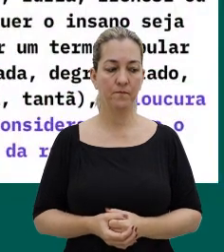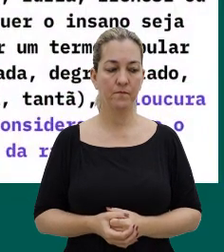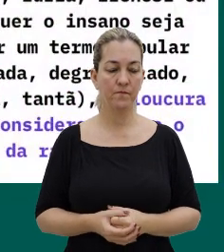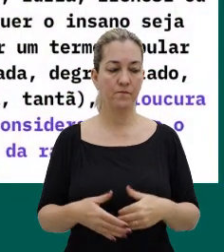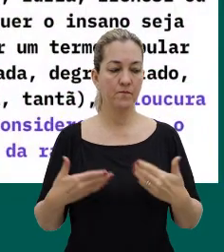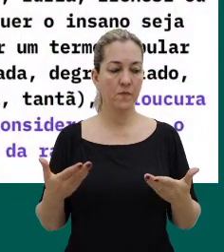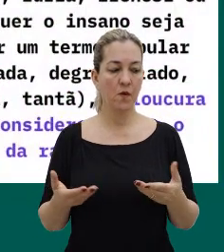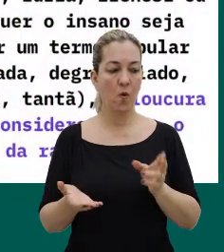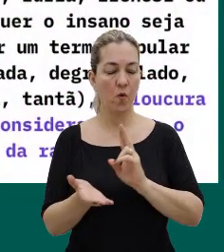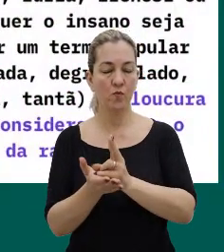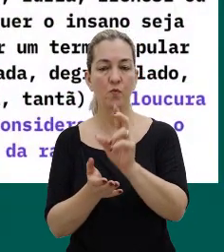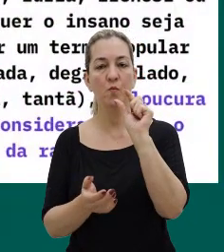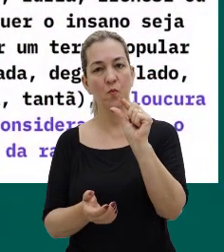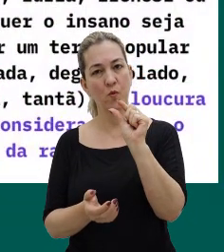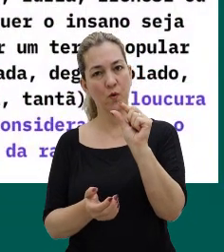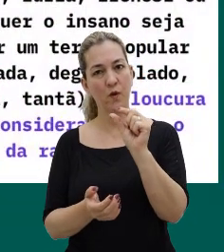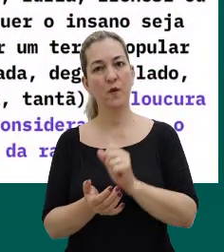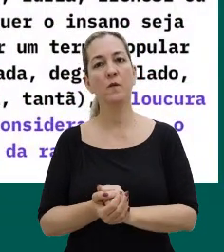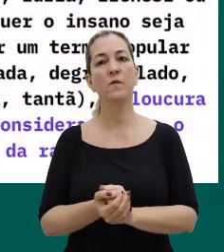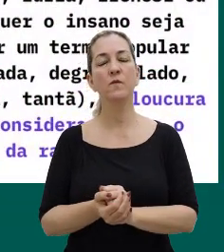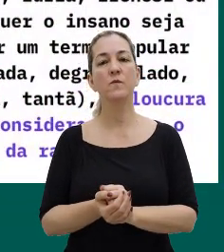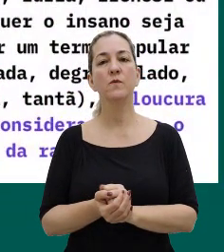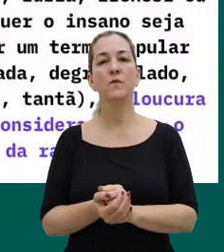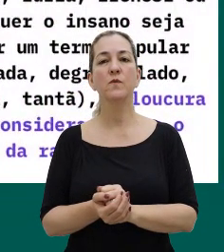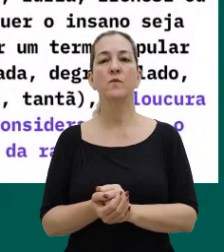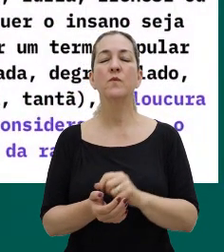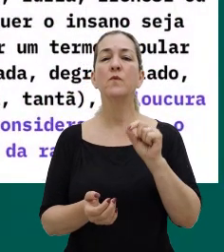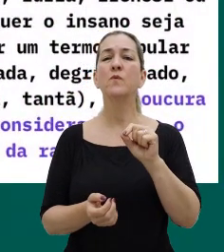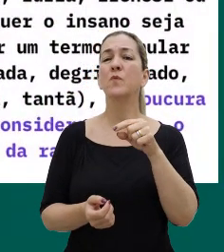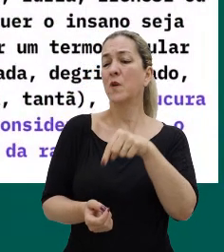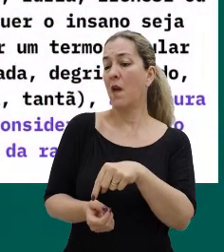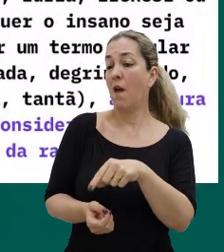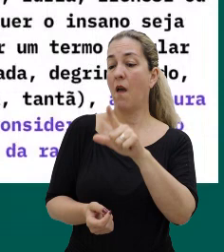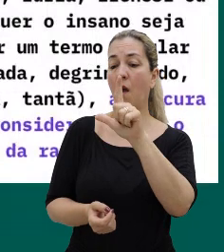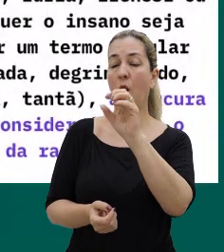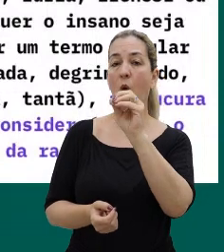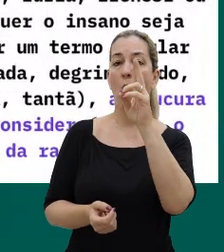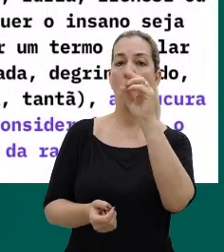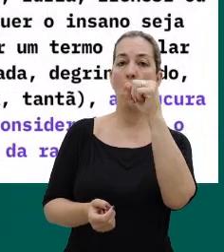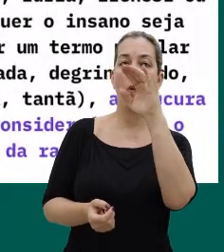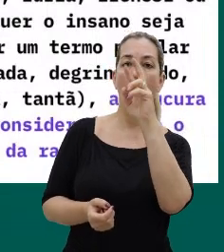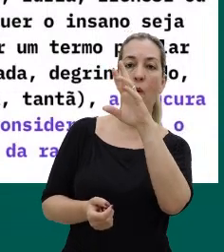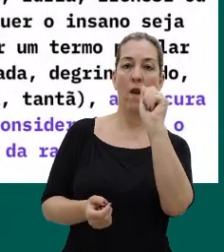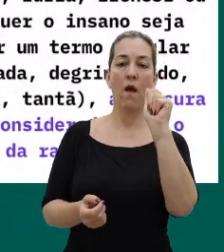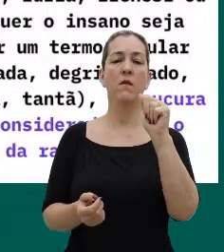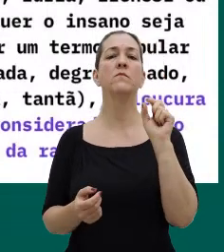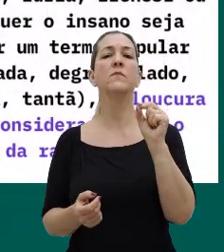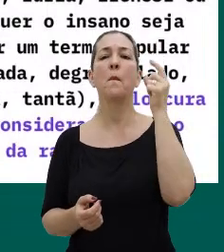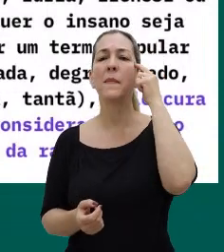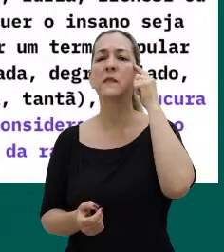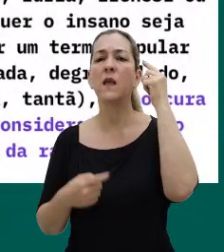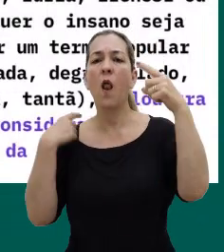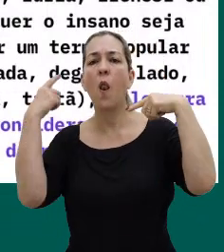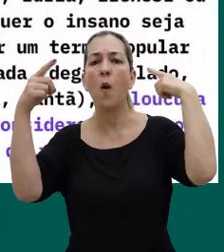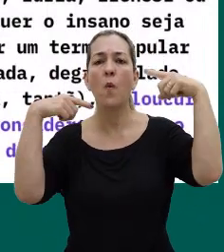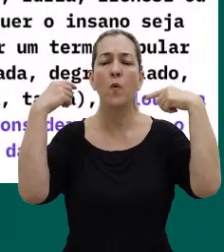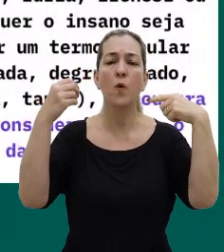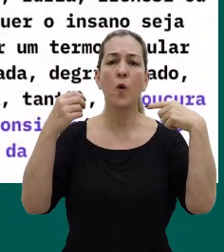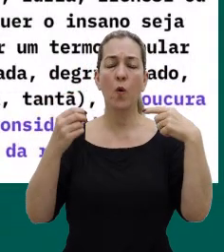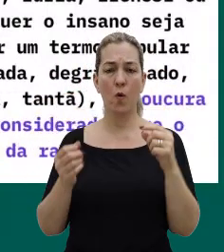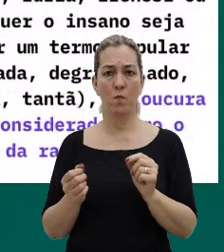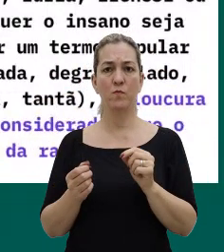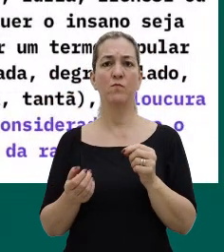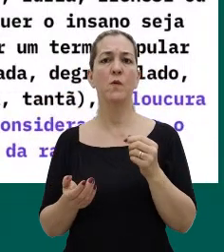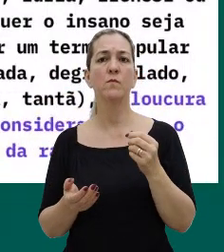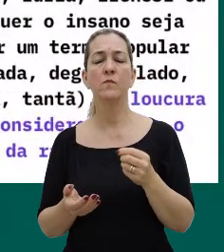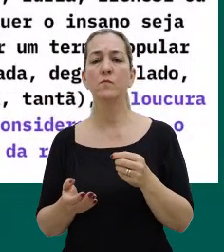Então, seguindo um pouquinho no que o Henrique trouxe, né, afinal, o que é loucura? Então, a gente pode pensar a loucura como uma privação do uso